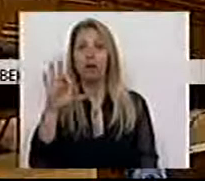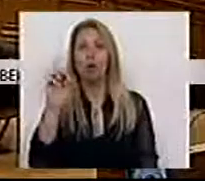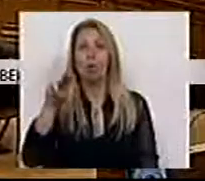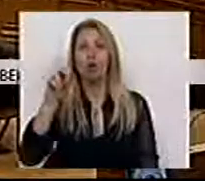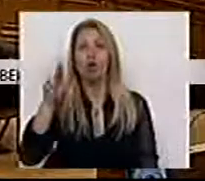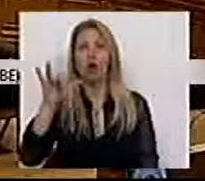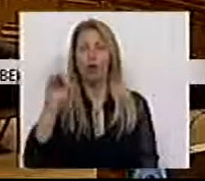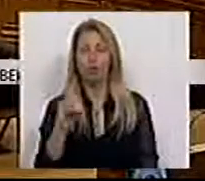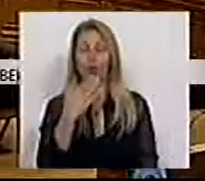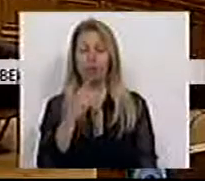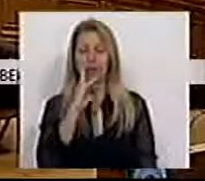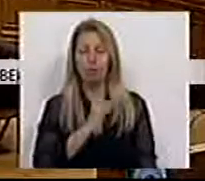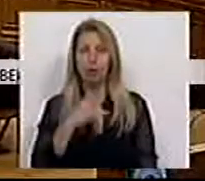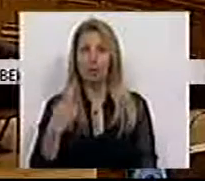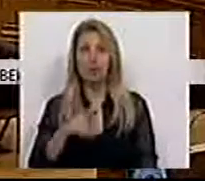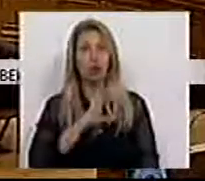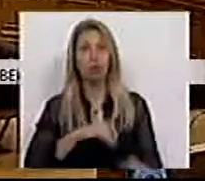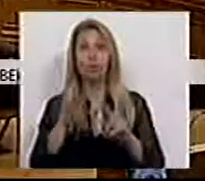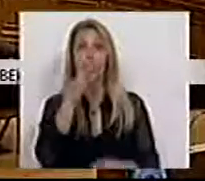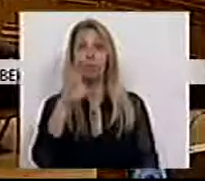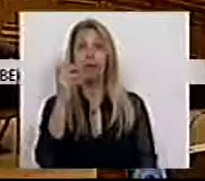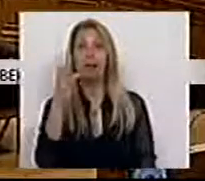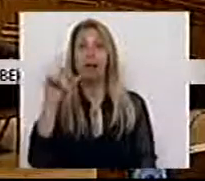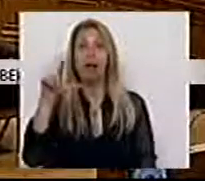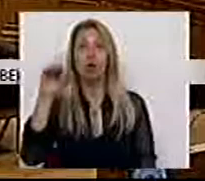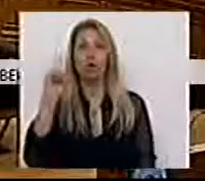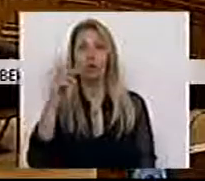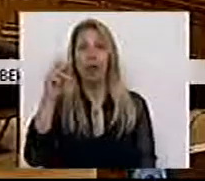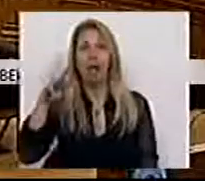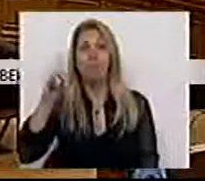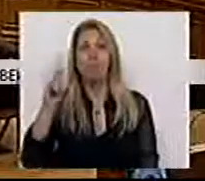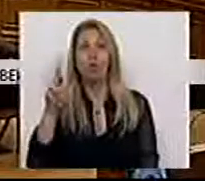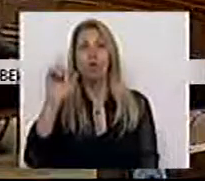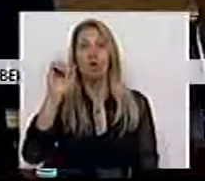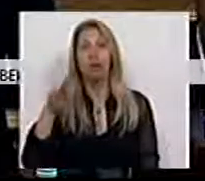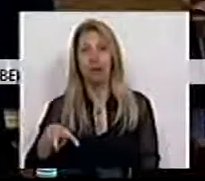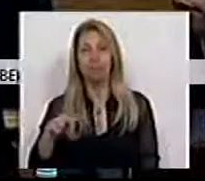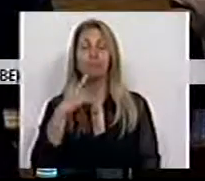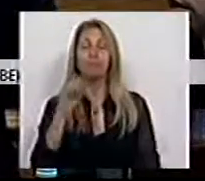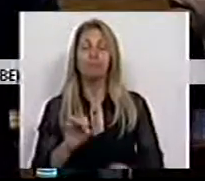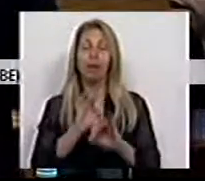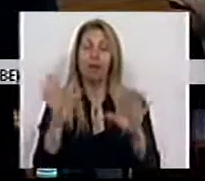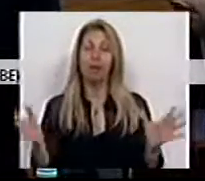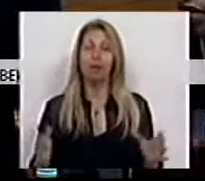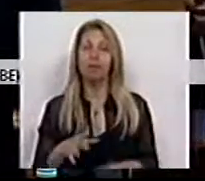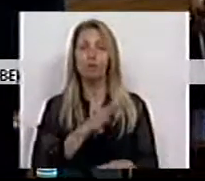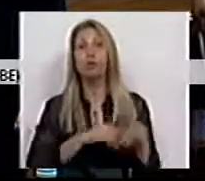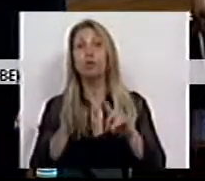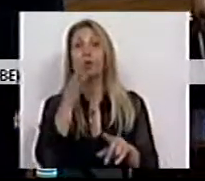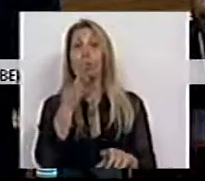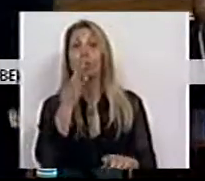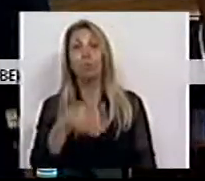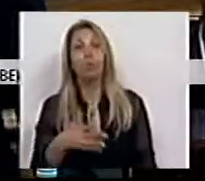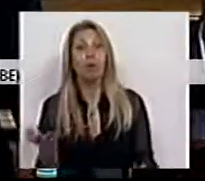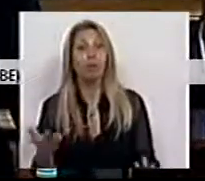Muito obrigada, Sra. Presidente, Sr. Deputado Carlos Abreu Amorim. É evidente que os Srs. Deputados argumentarão